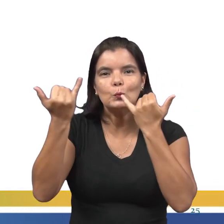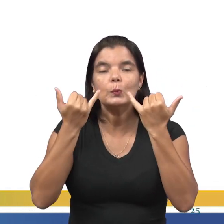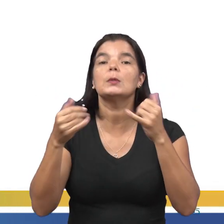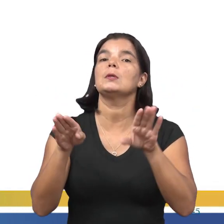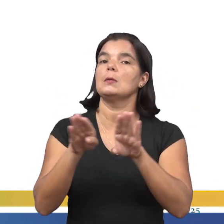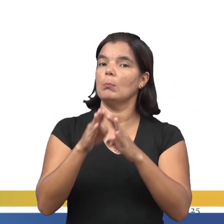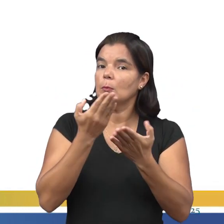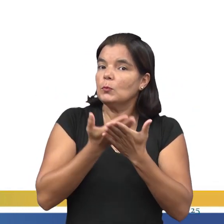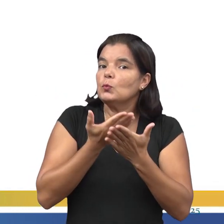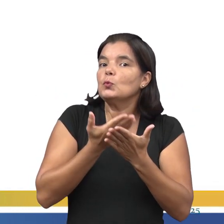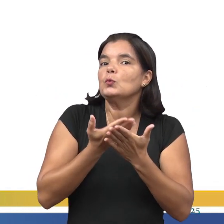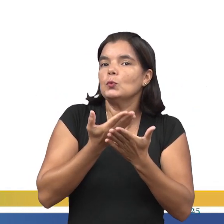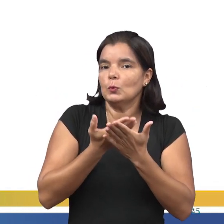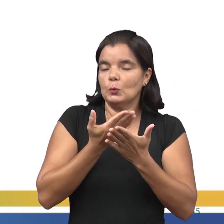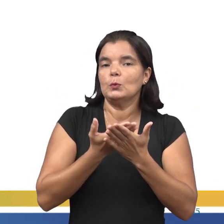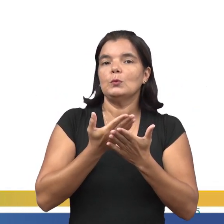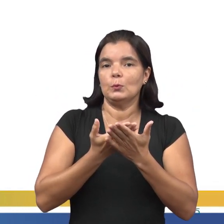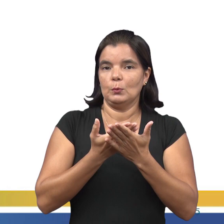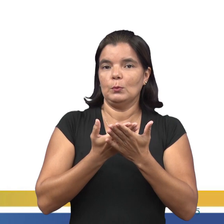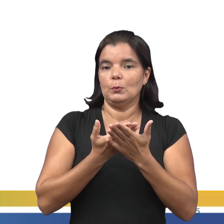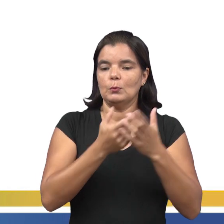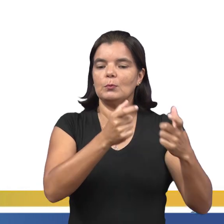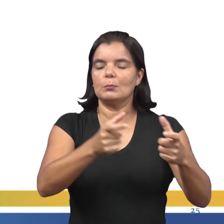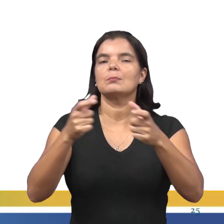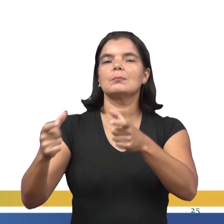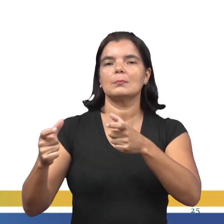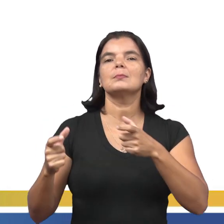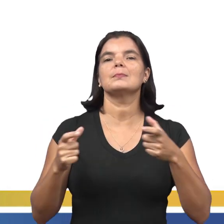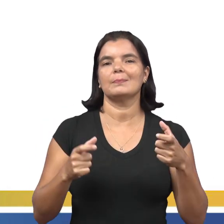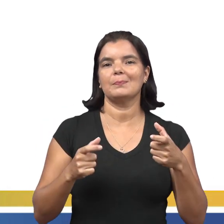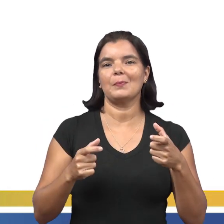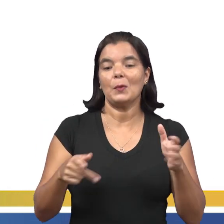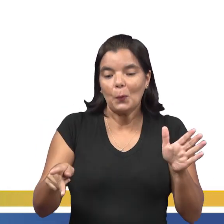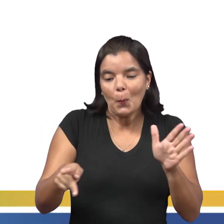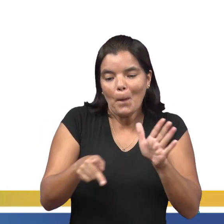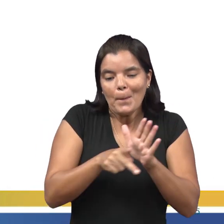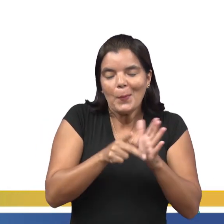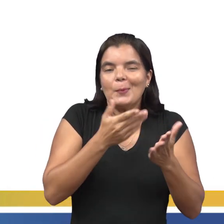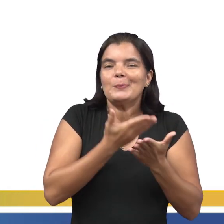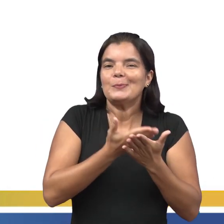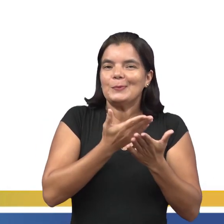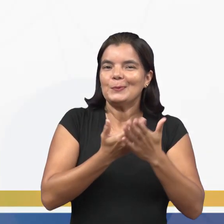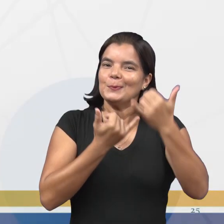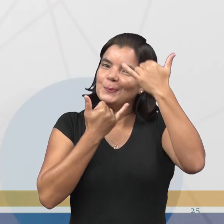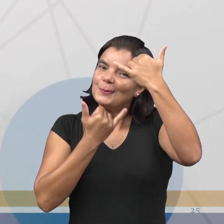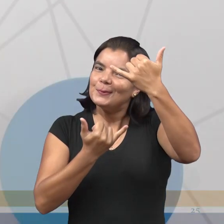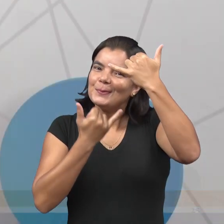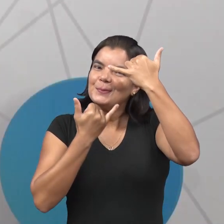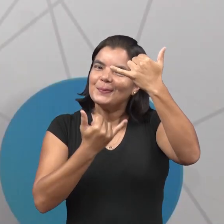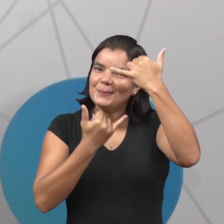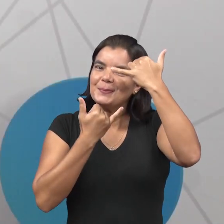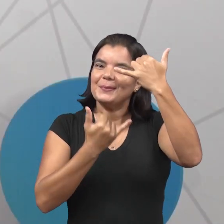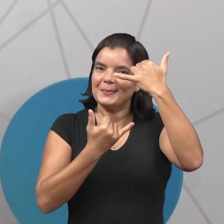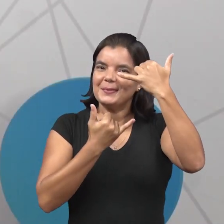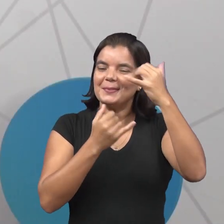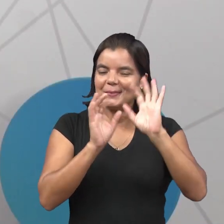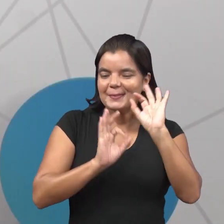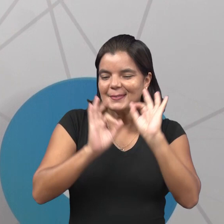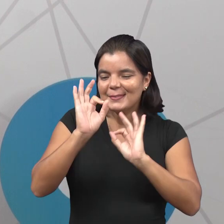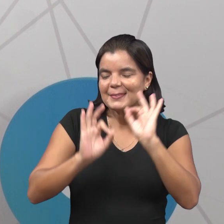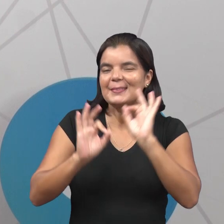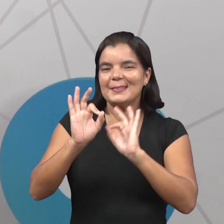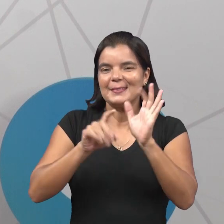estudos sobre determinados territórios. Então, os próprios estudos do IBGE, que fazem essas